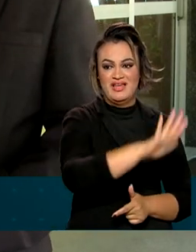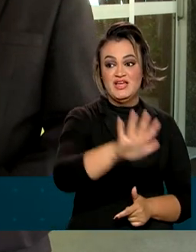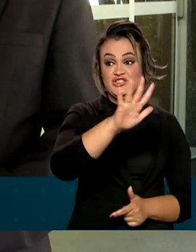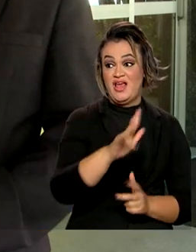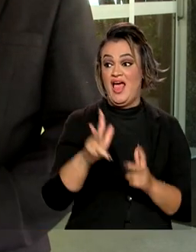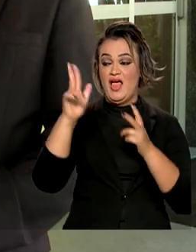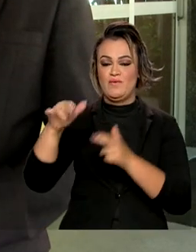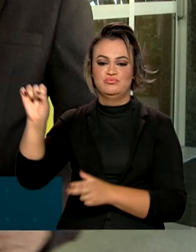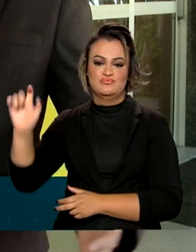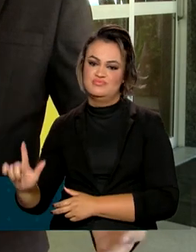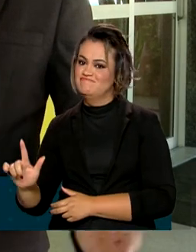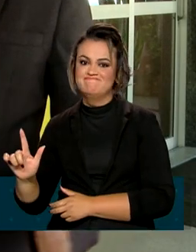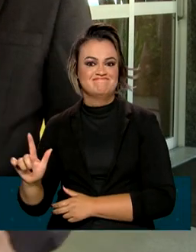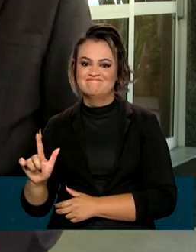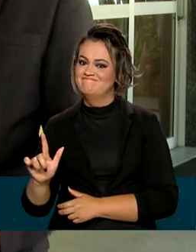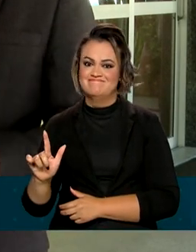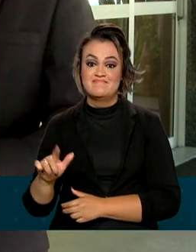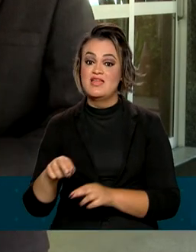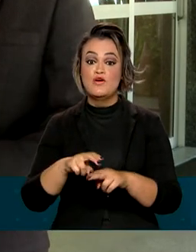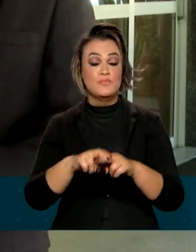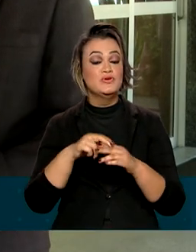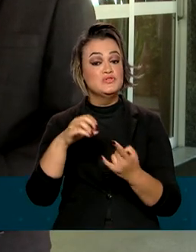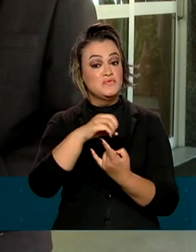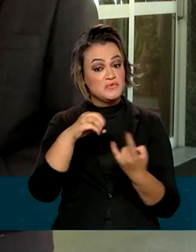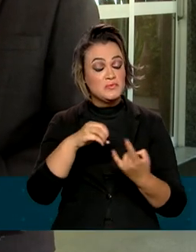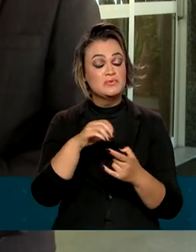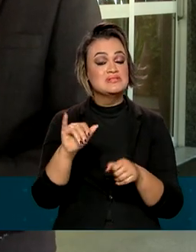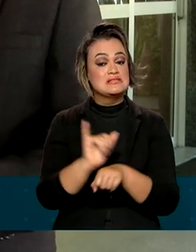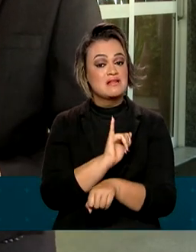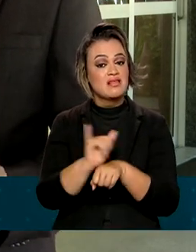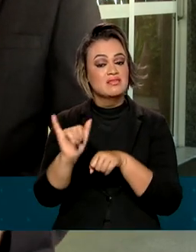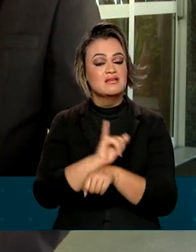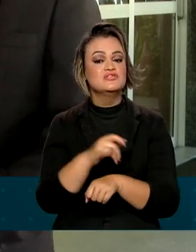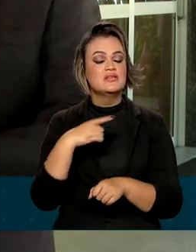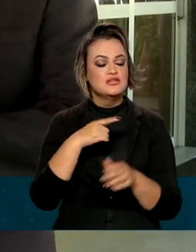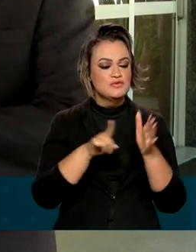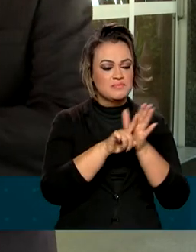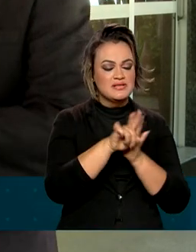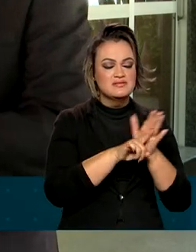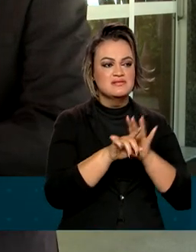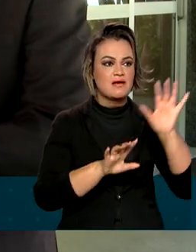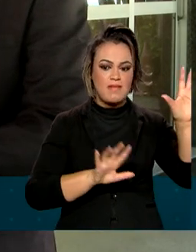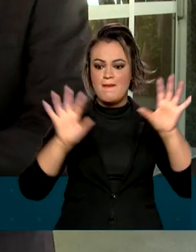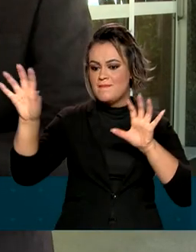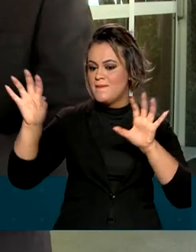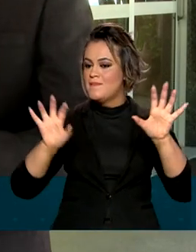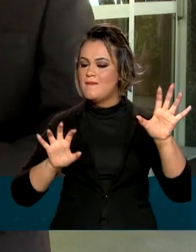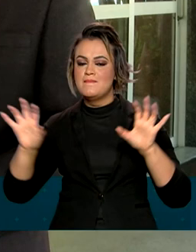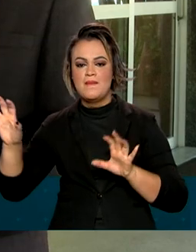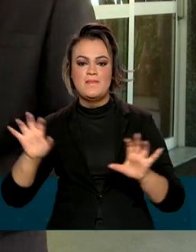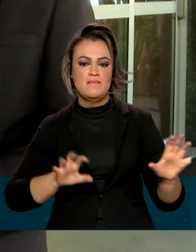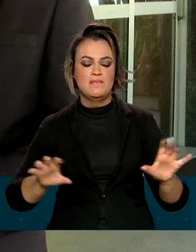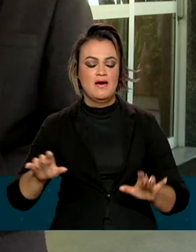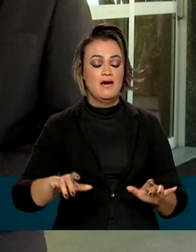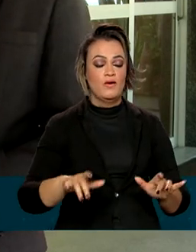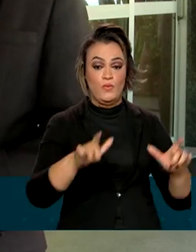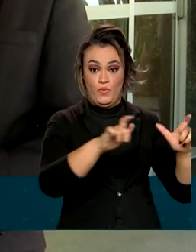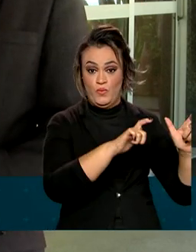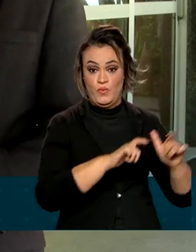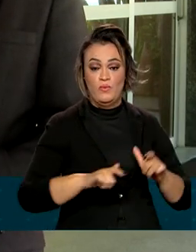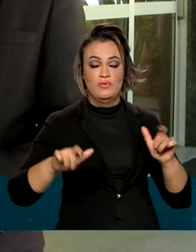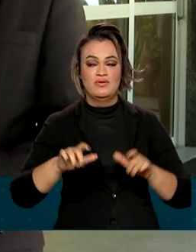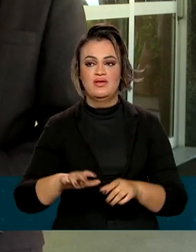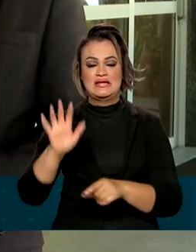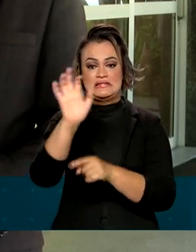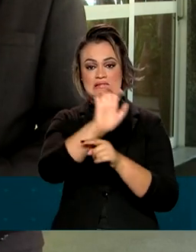igual ao do Sul. Por isso, a Fiocruz criou uma estratégia de pesquisas diversificadas, com escritórios montados em